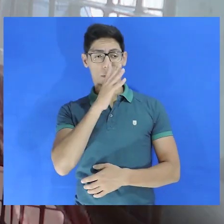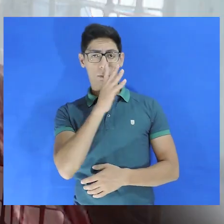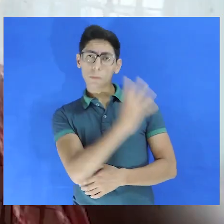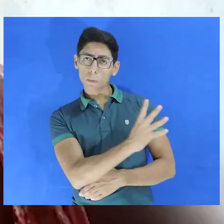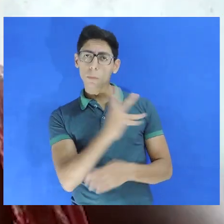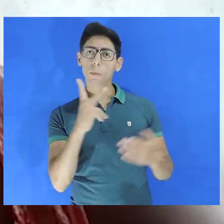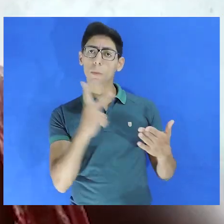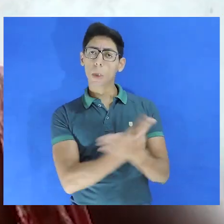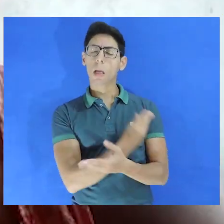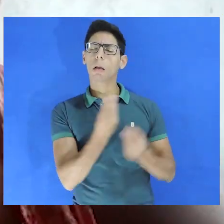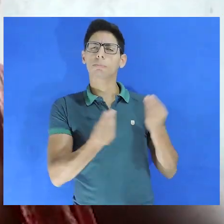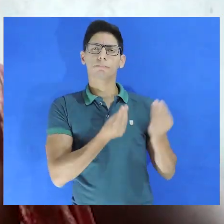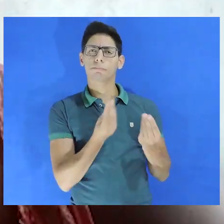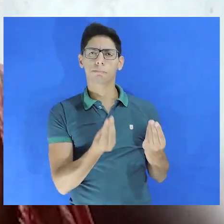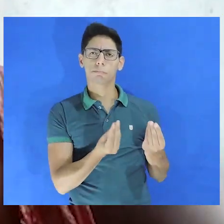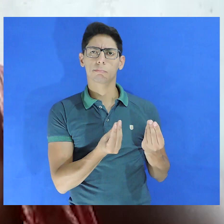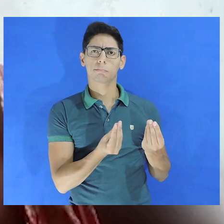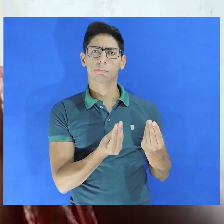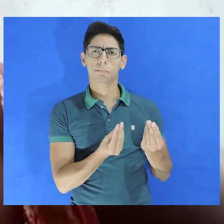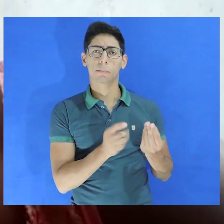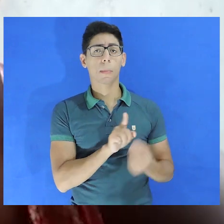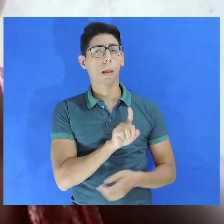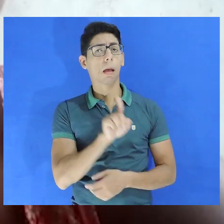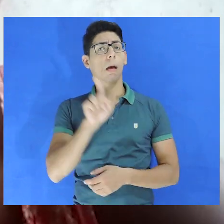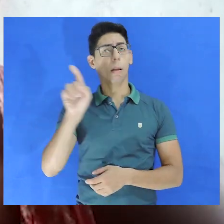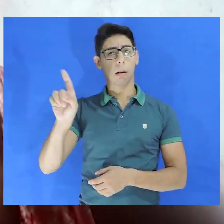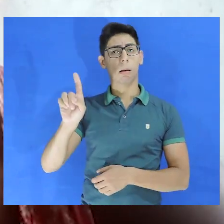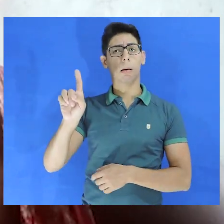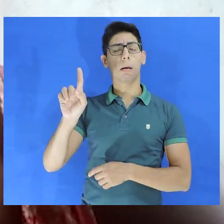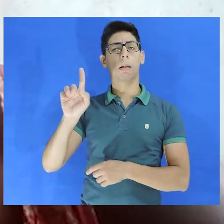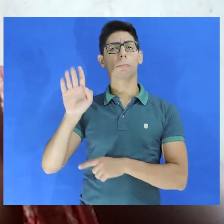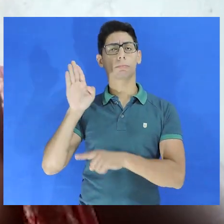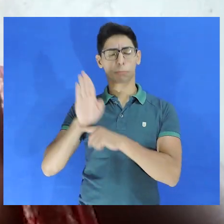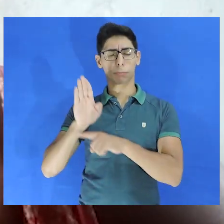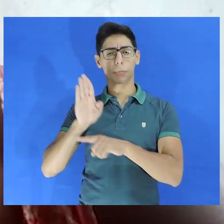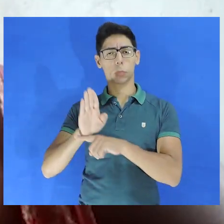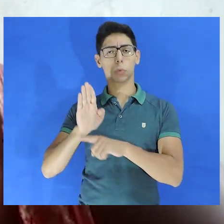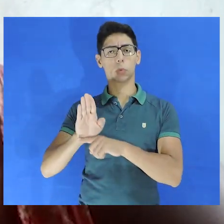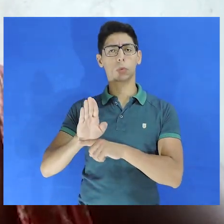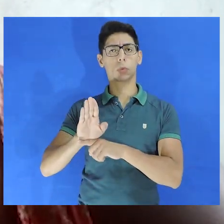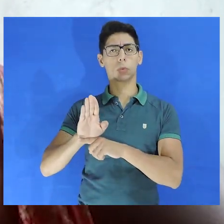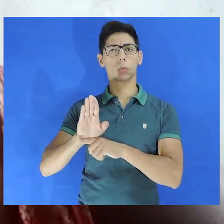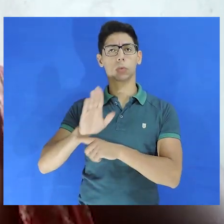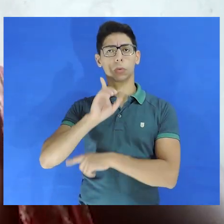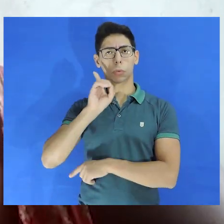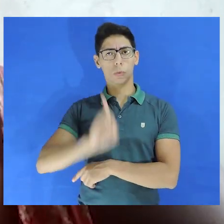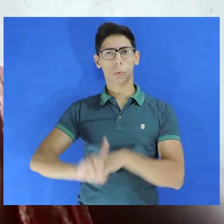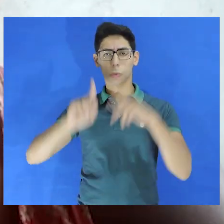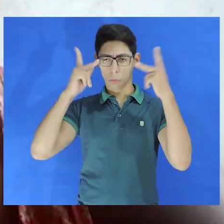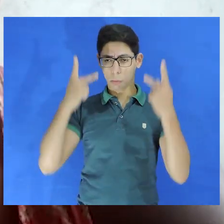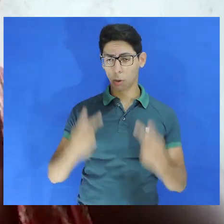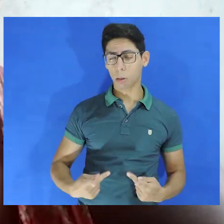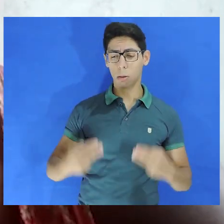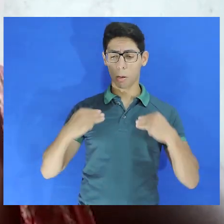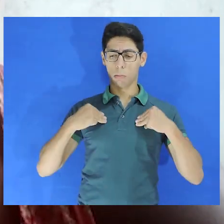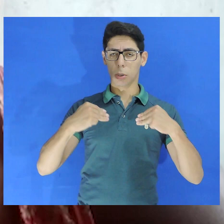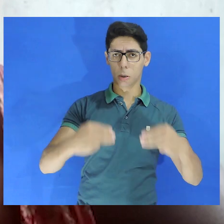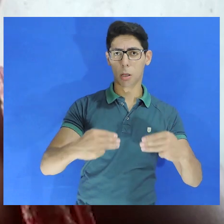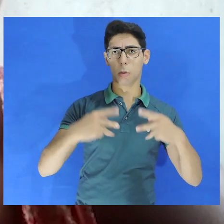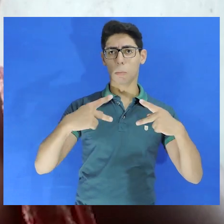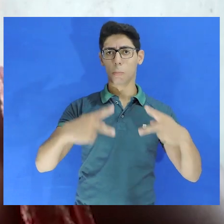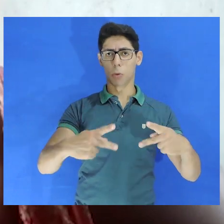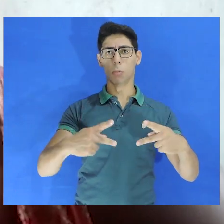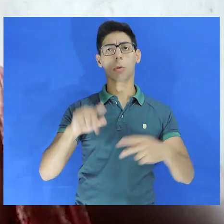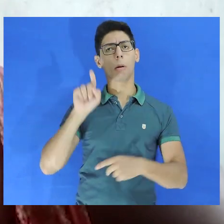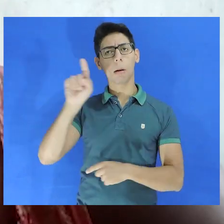As denúncias são feitas na Defensoria de Direitos Humanos, no Ministério Público, no